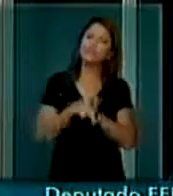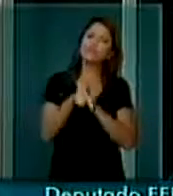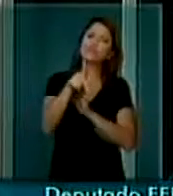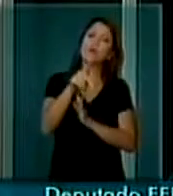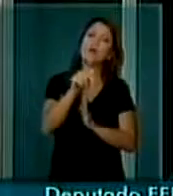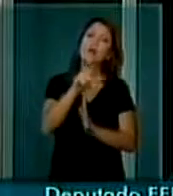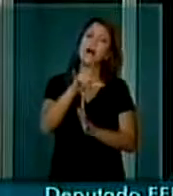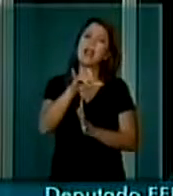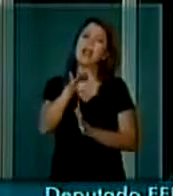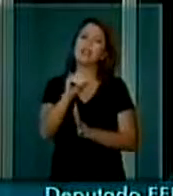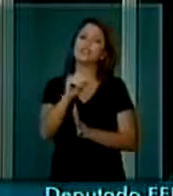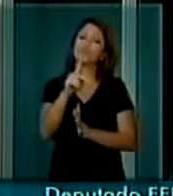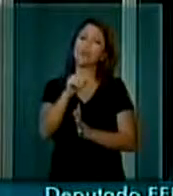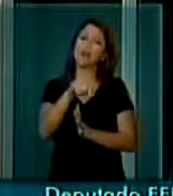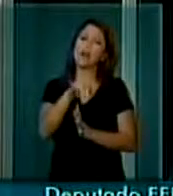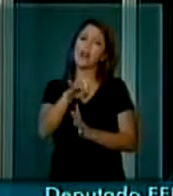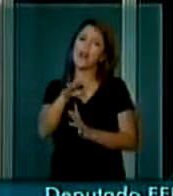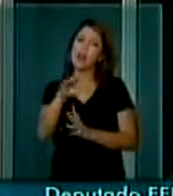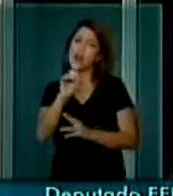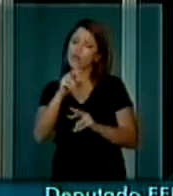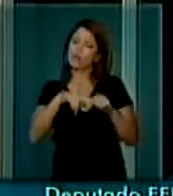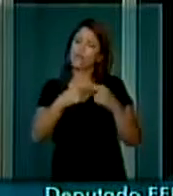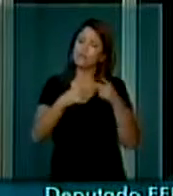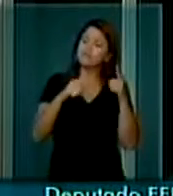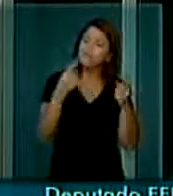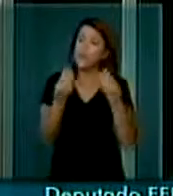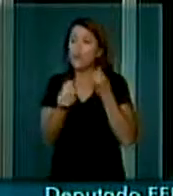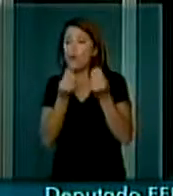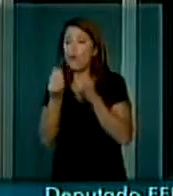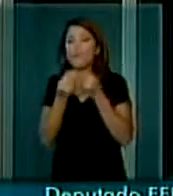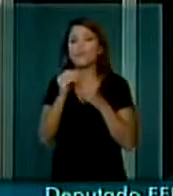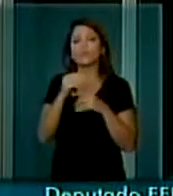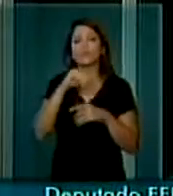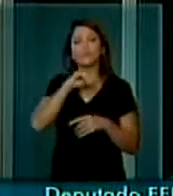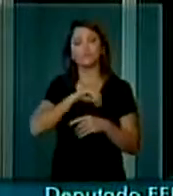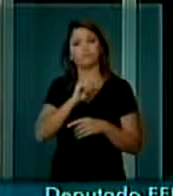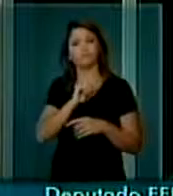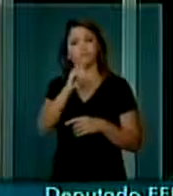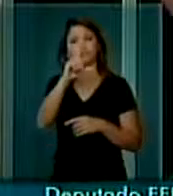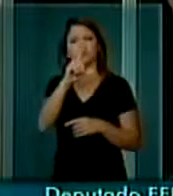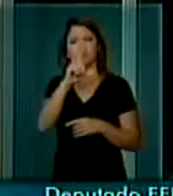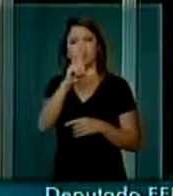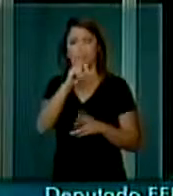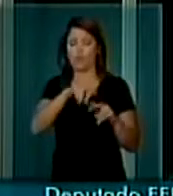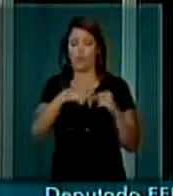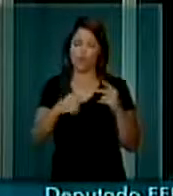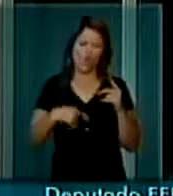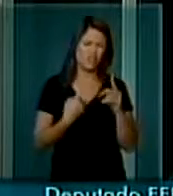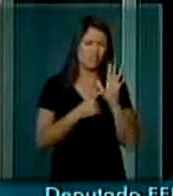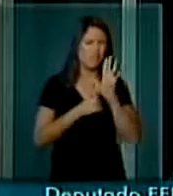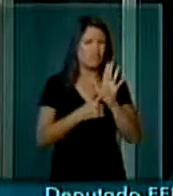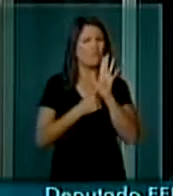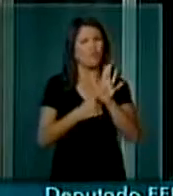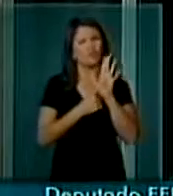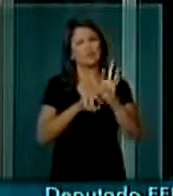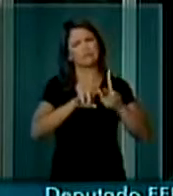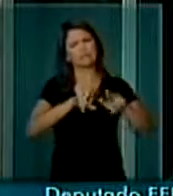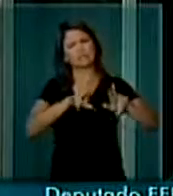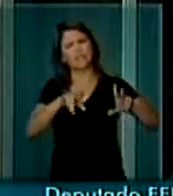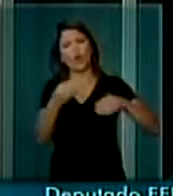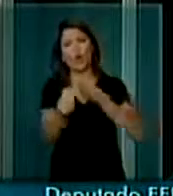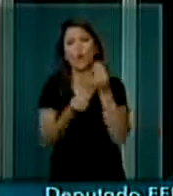Planalto esse eventual aumento. E nós aqui apontamos muitas questões, muitas